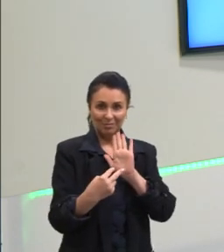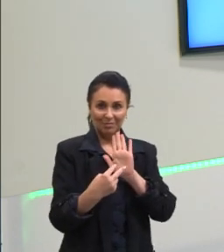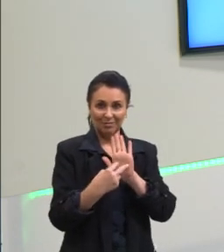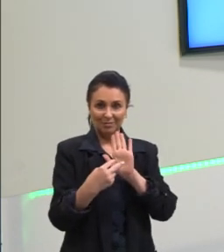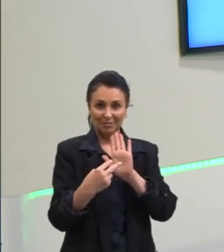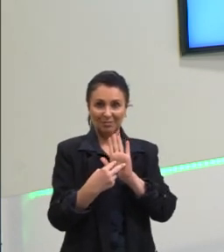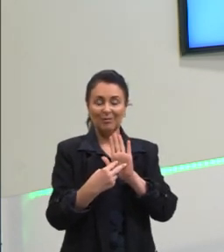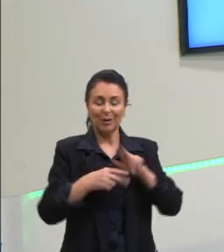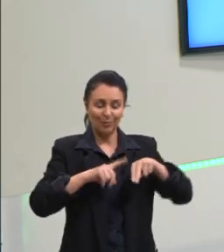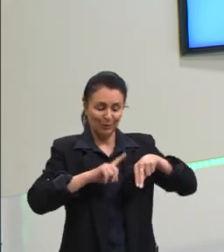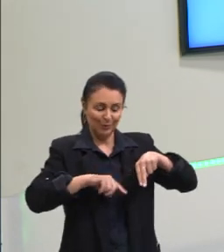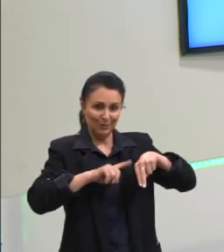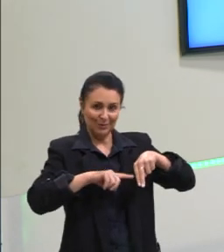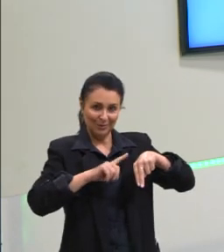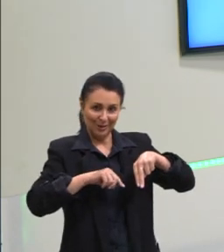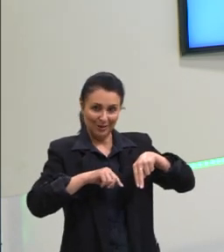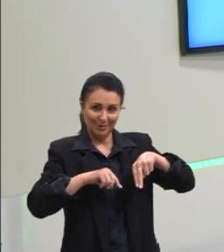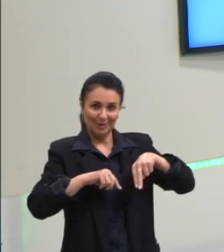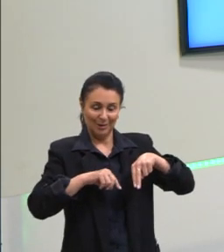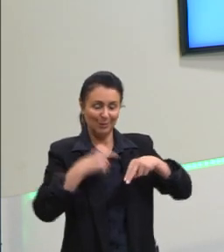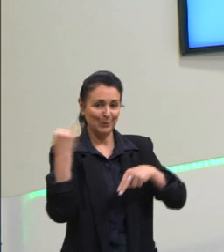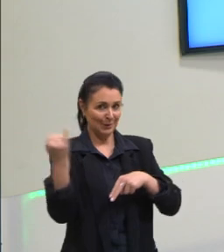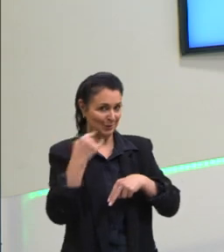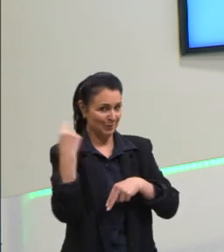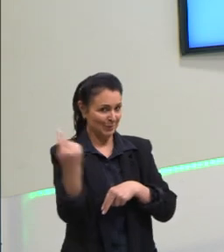muito importante para os nossos estudos.